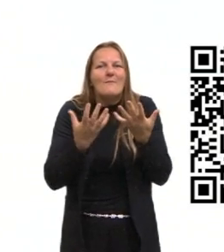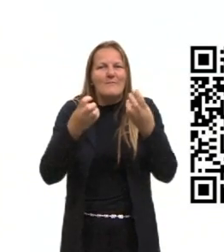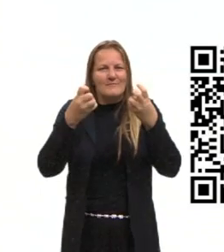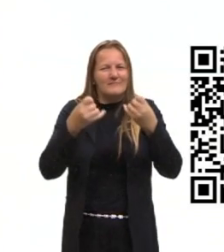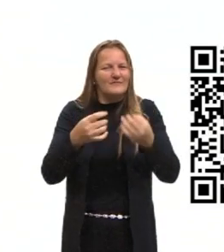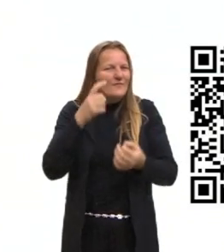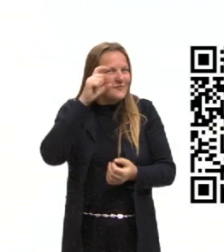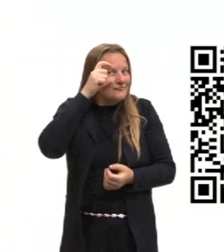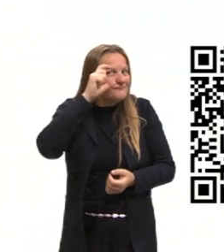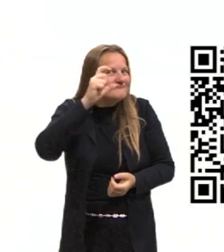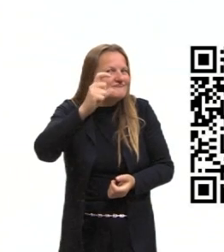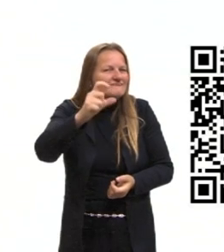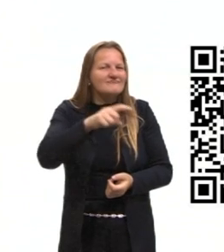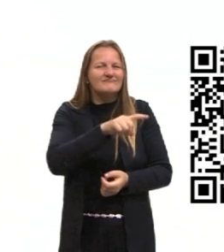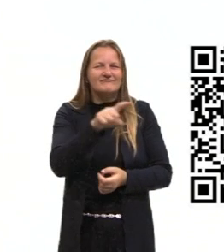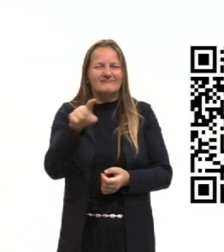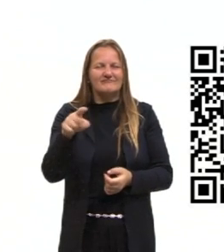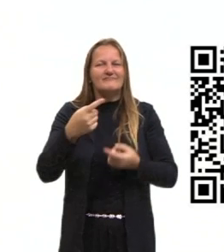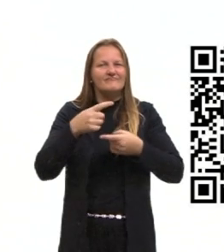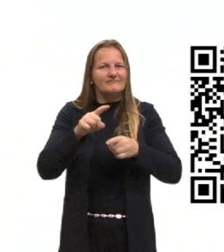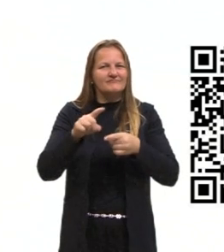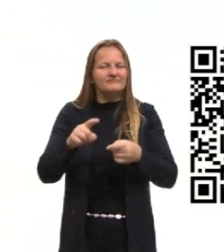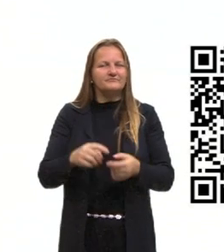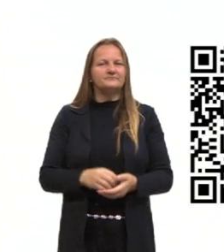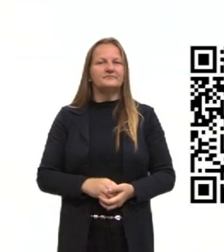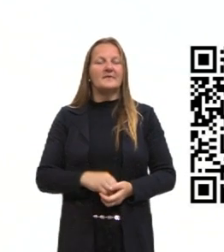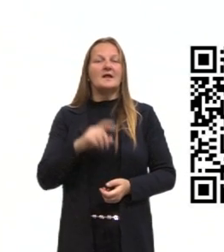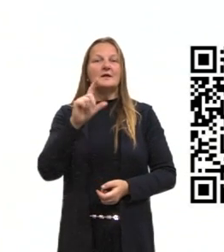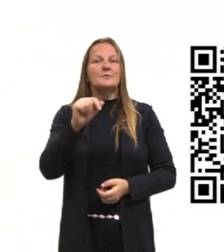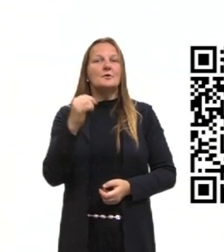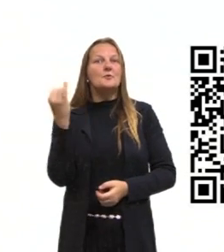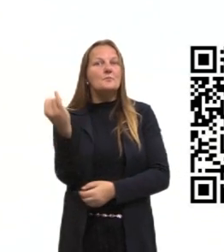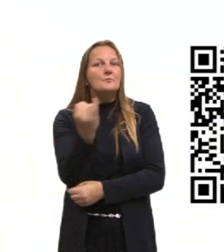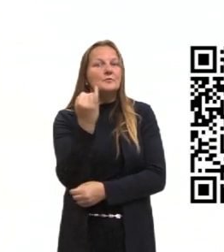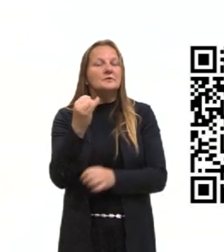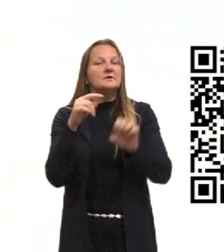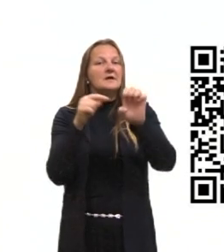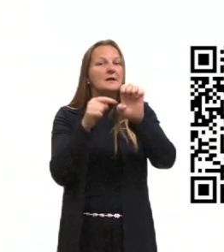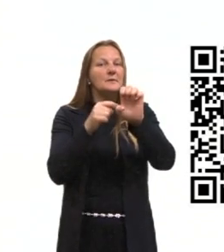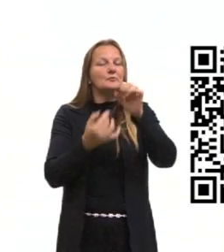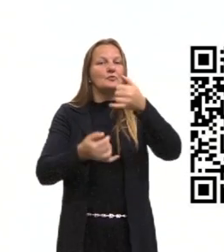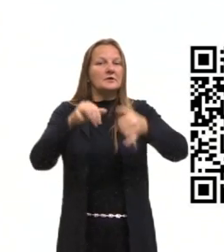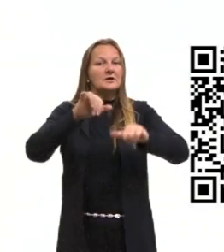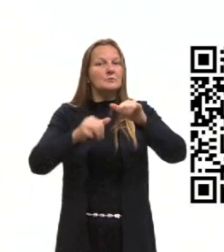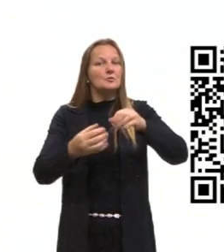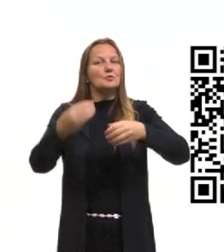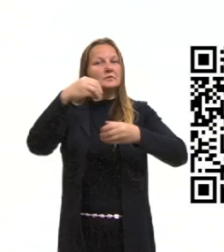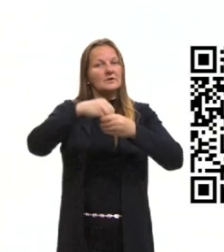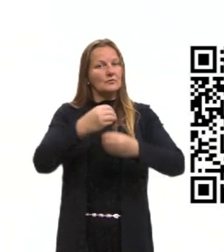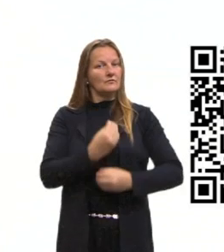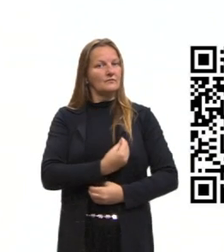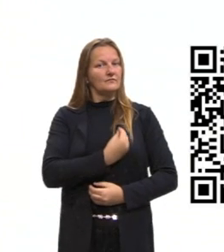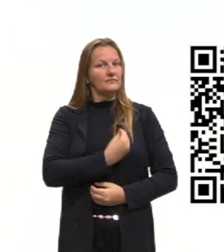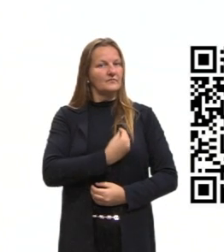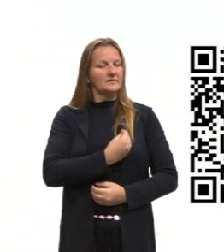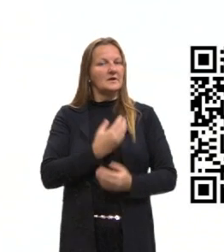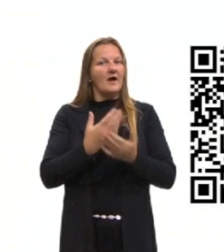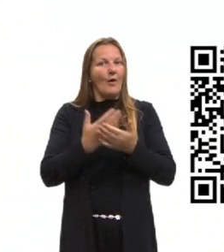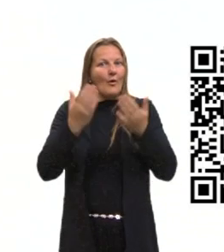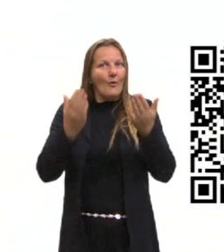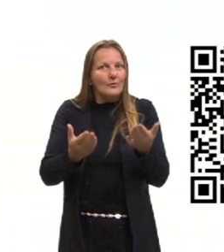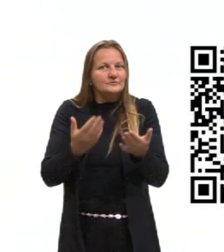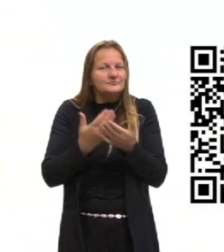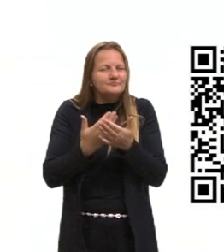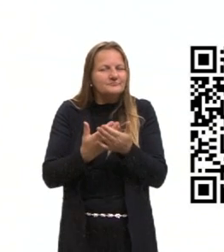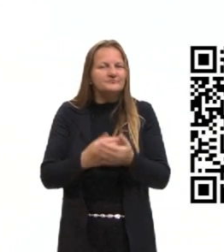pouquinho da tua curiosidade e também para ver a importância, né? Dos elementos que nós vamos falar alguns hoje na aula. Se